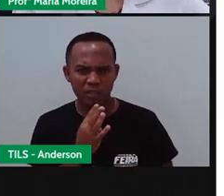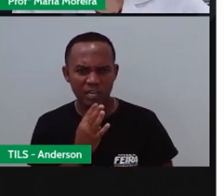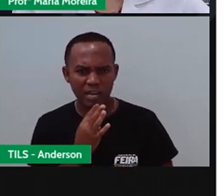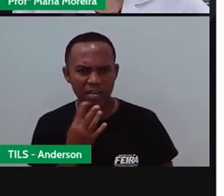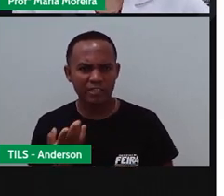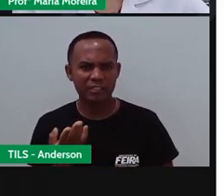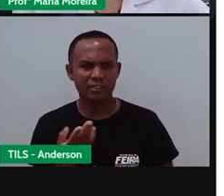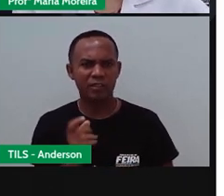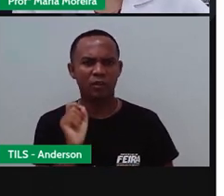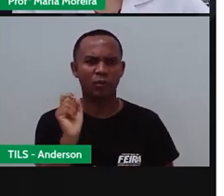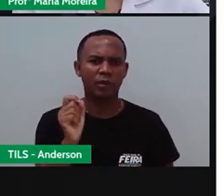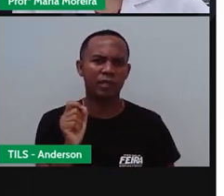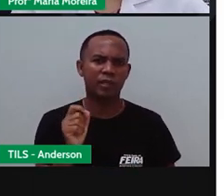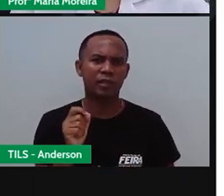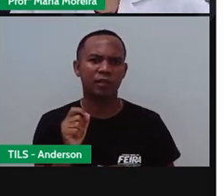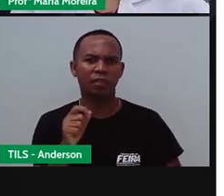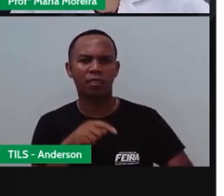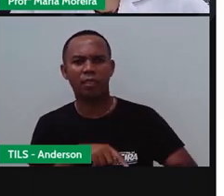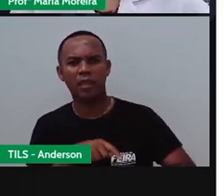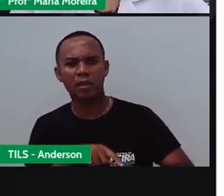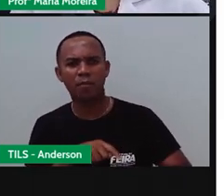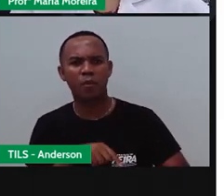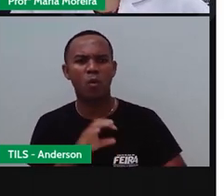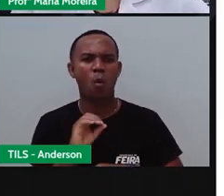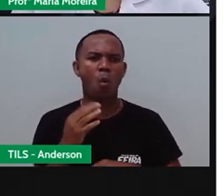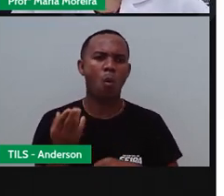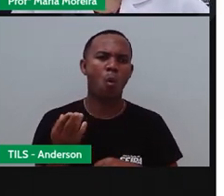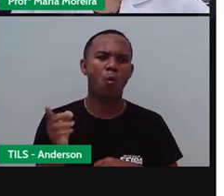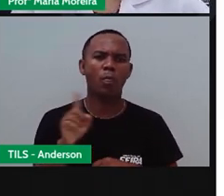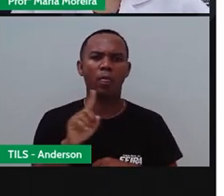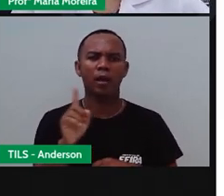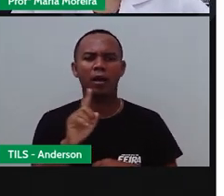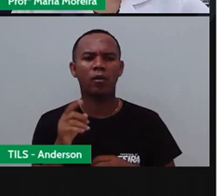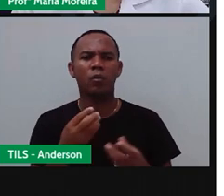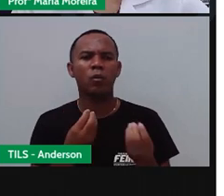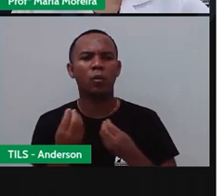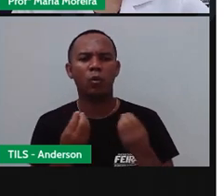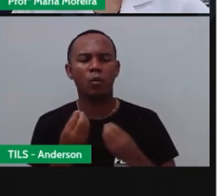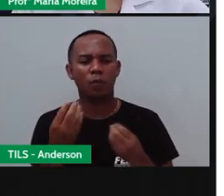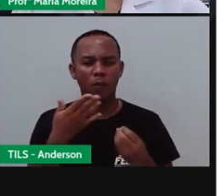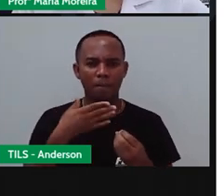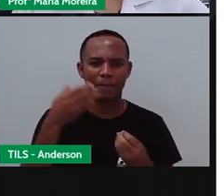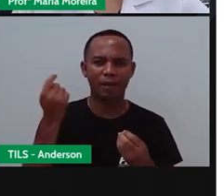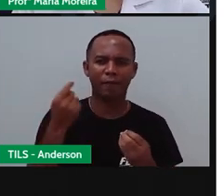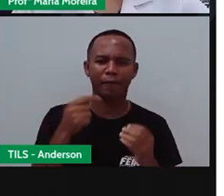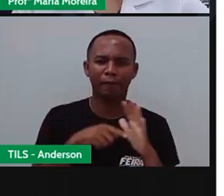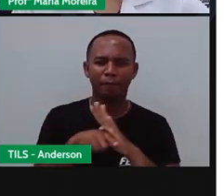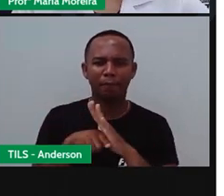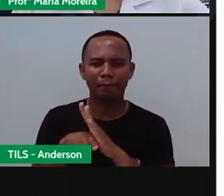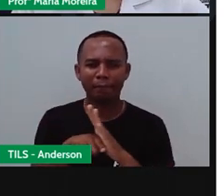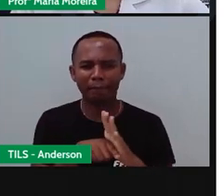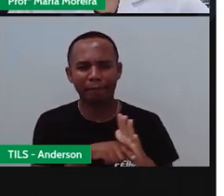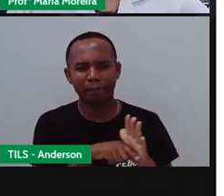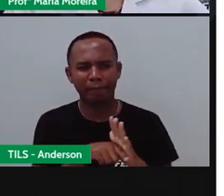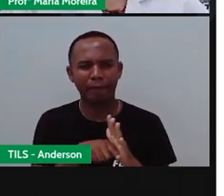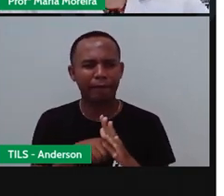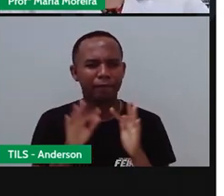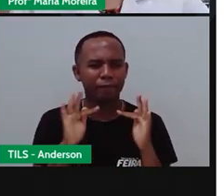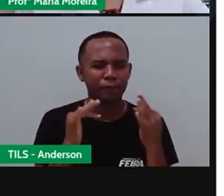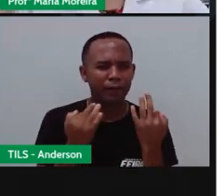faz referência ao tempo? Que tal investigar aí Com seus responsáveis Com a sua família Né?